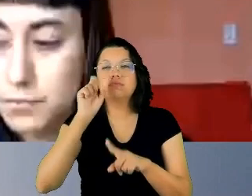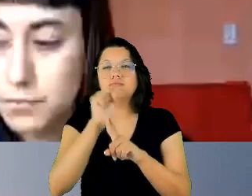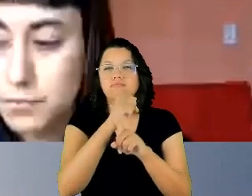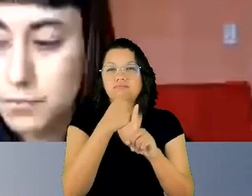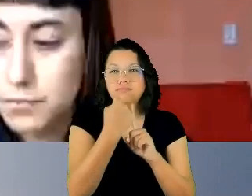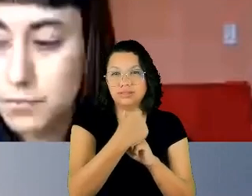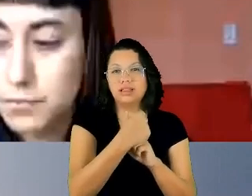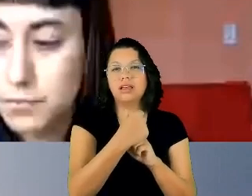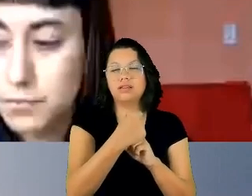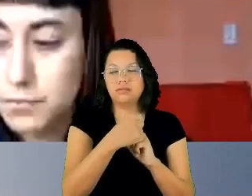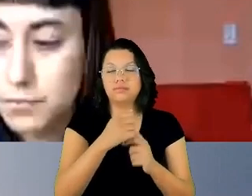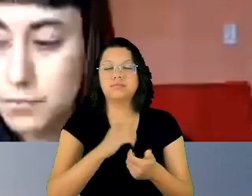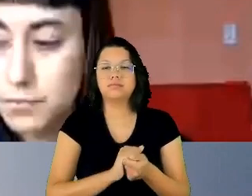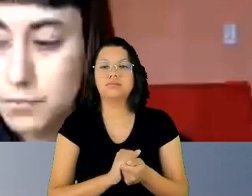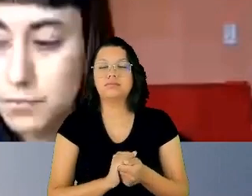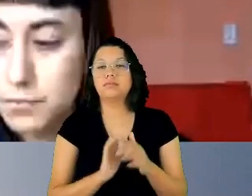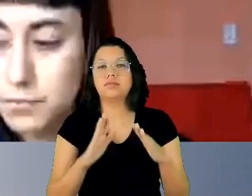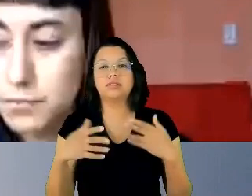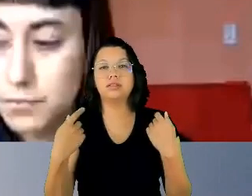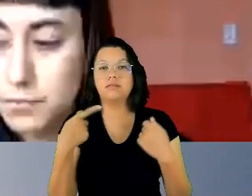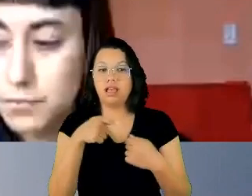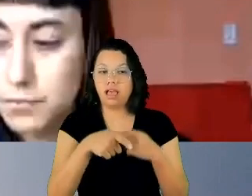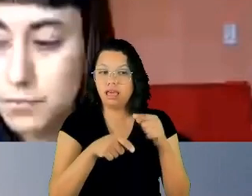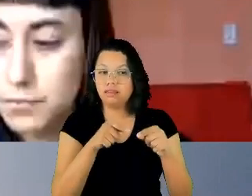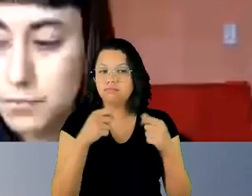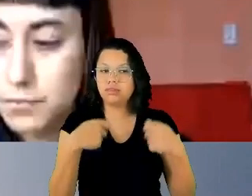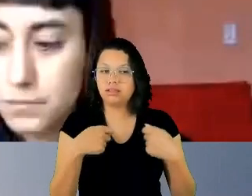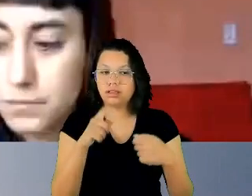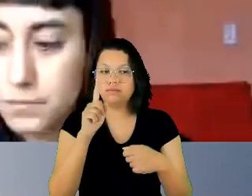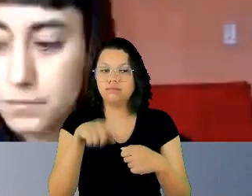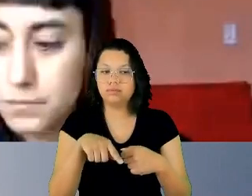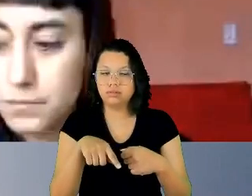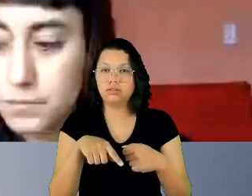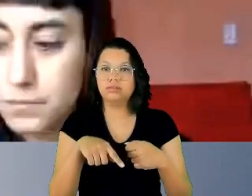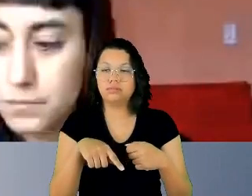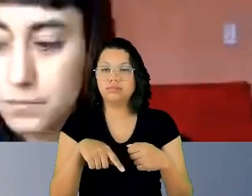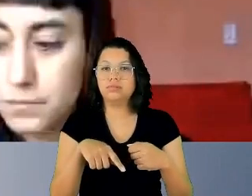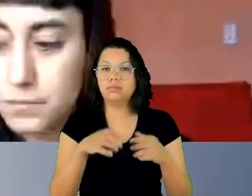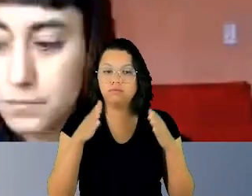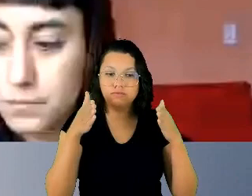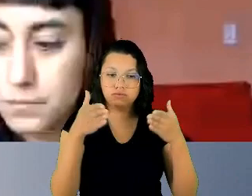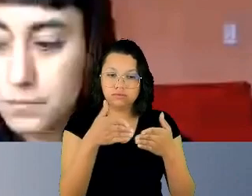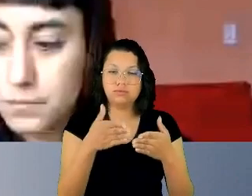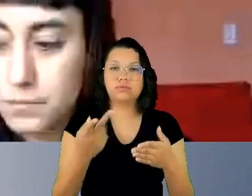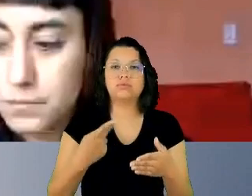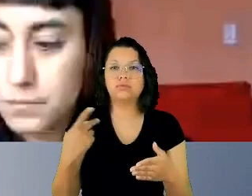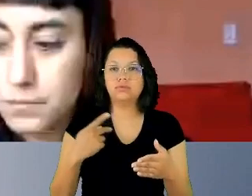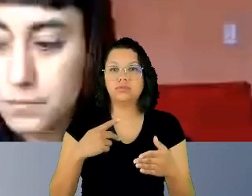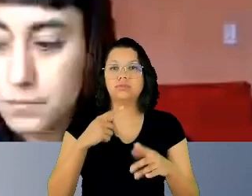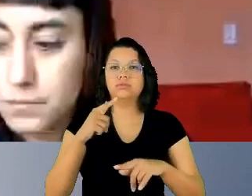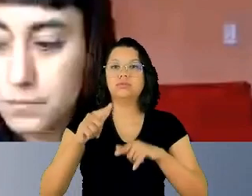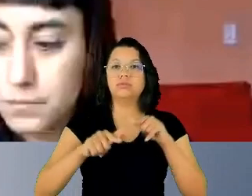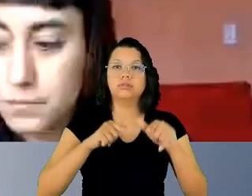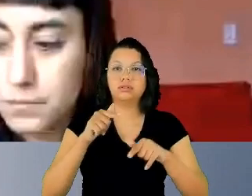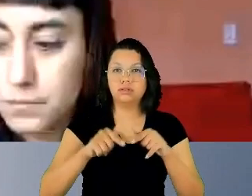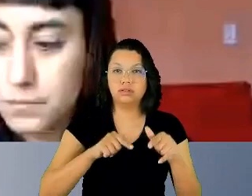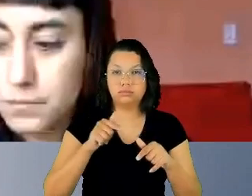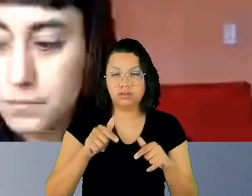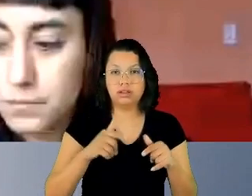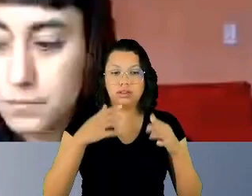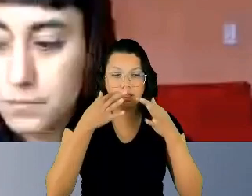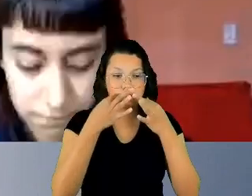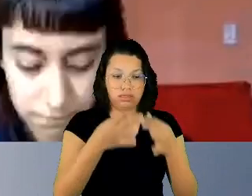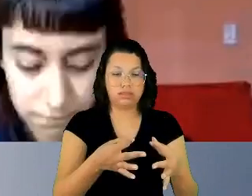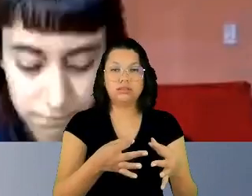precisavam ser o objeto da nossa ação. E a partir da exibição de uma série de filmes e em especial e